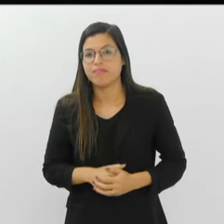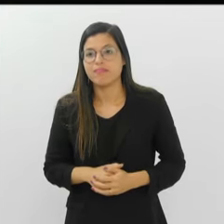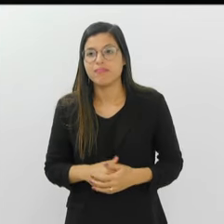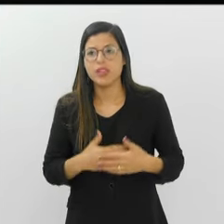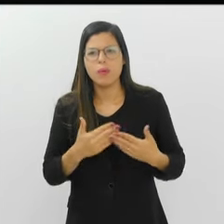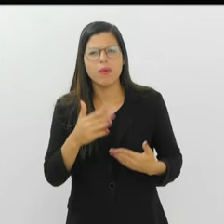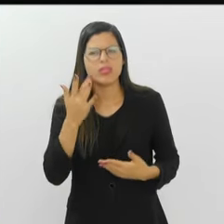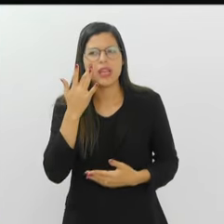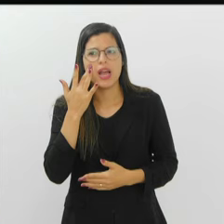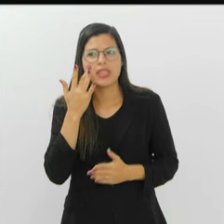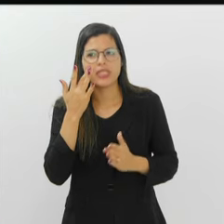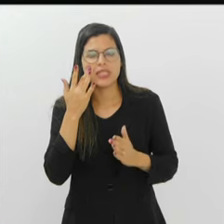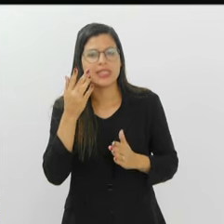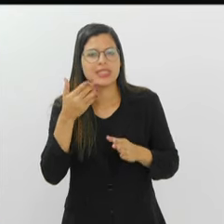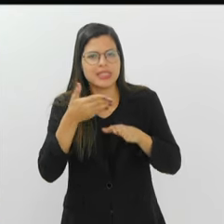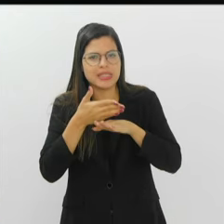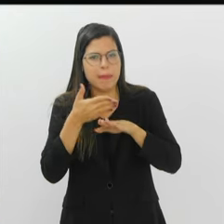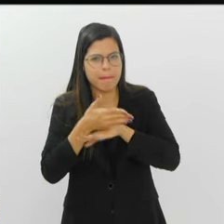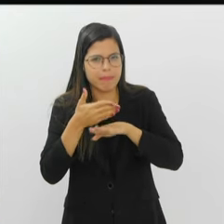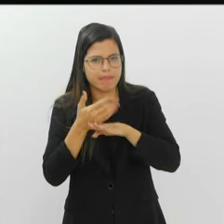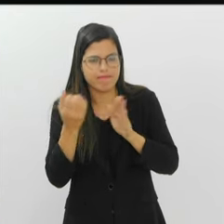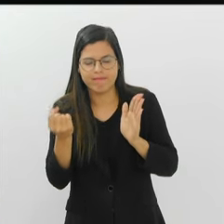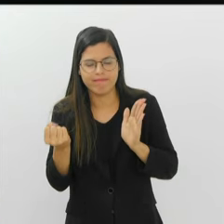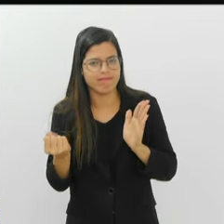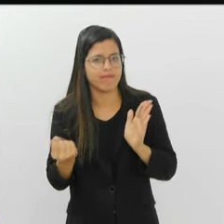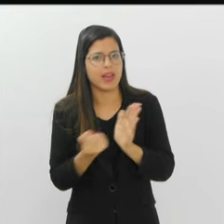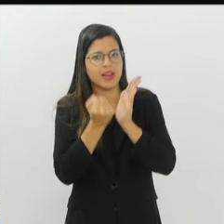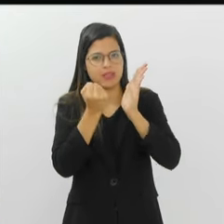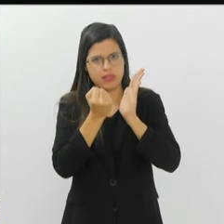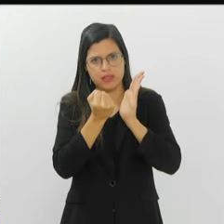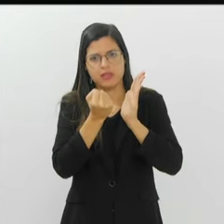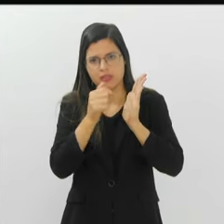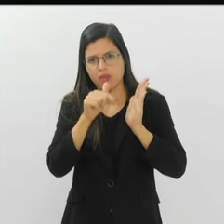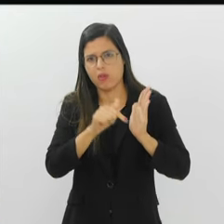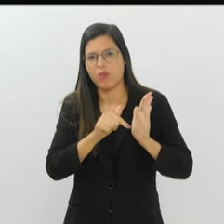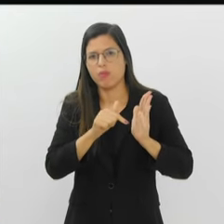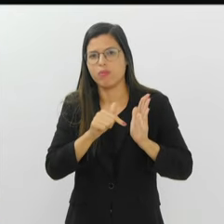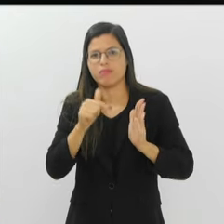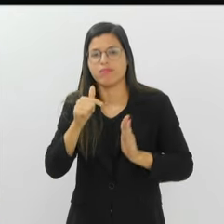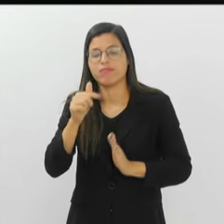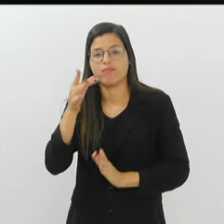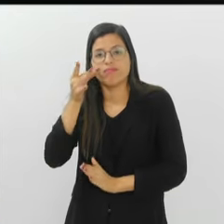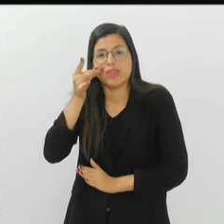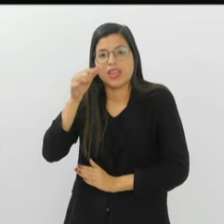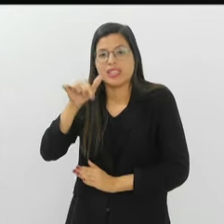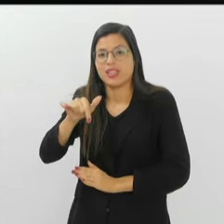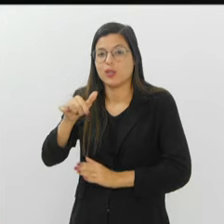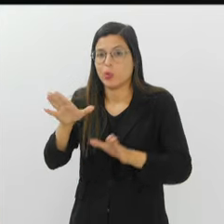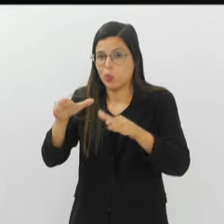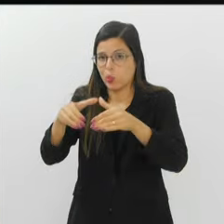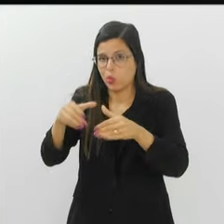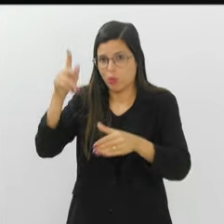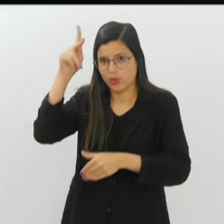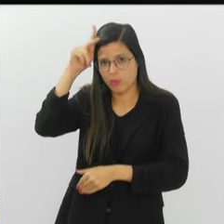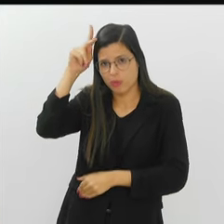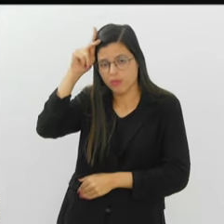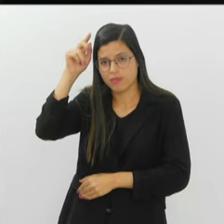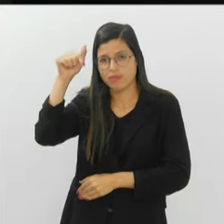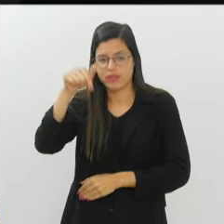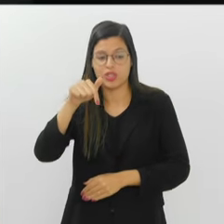muito marcante do grupo de Parintins em São Paulo cria, talvez, uma